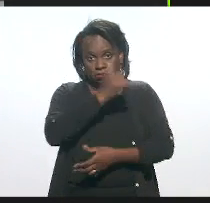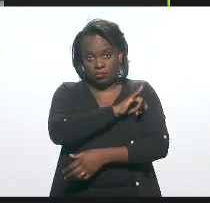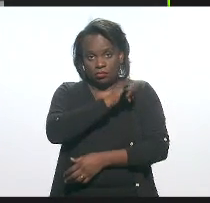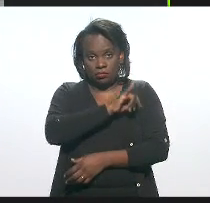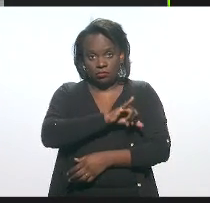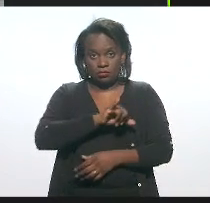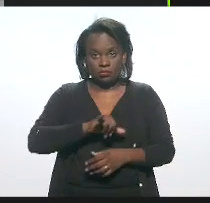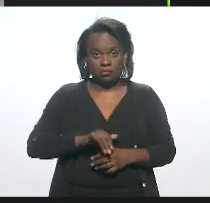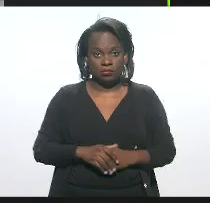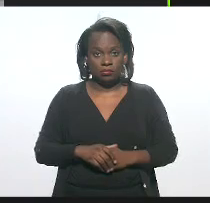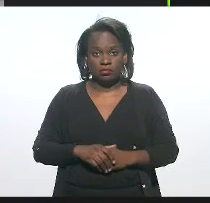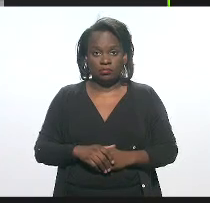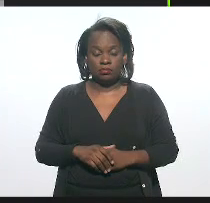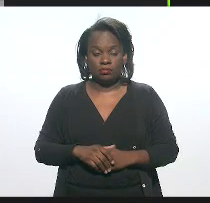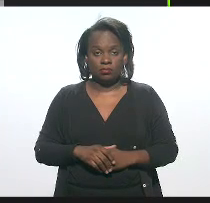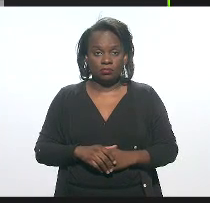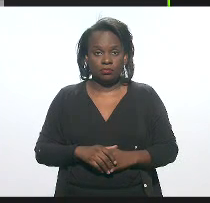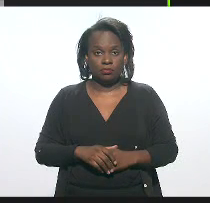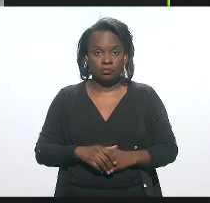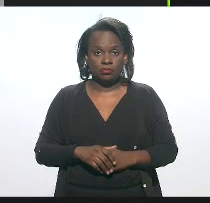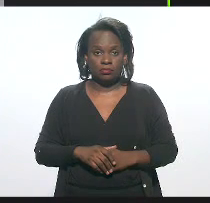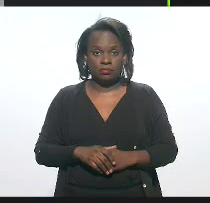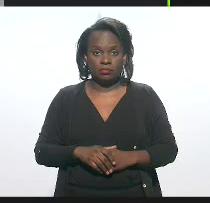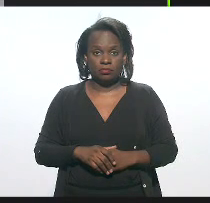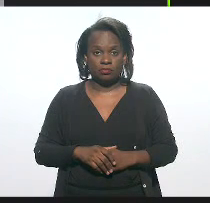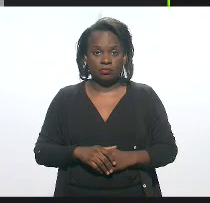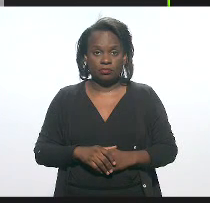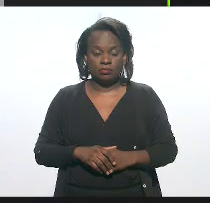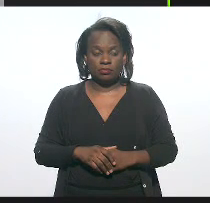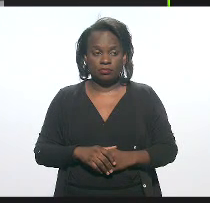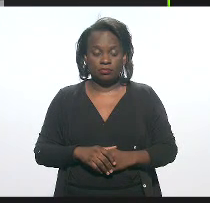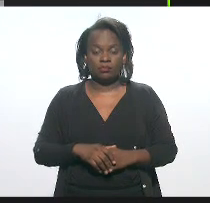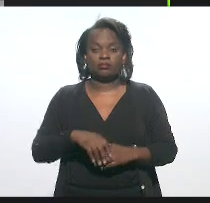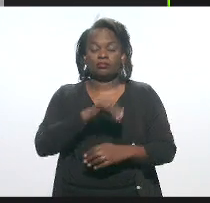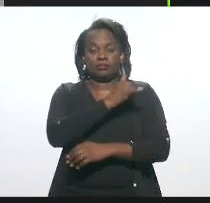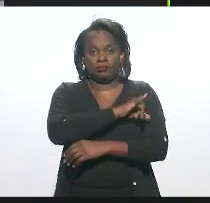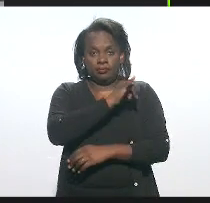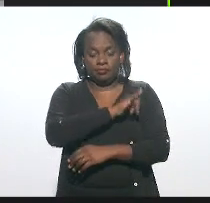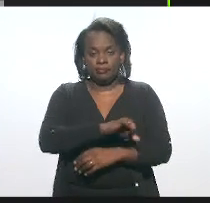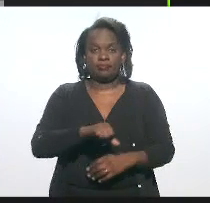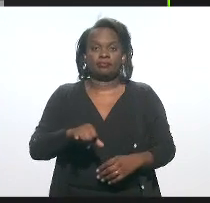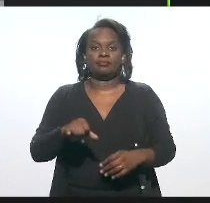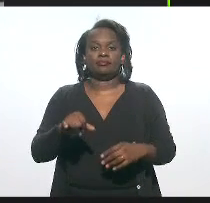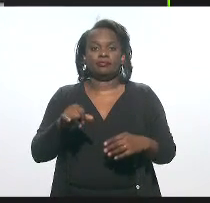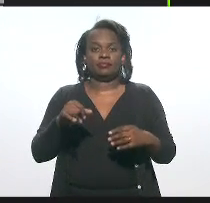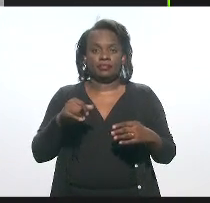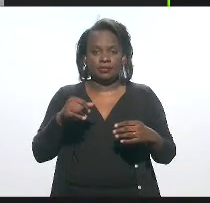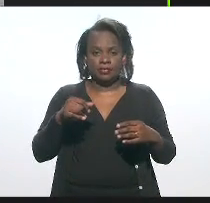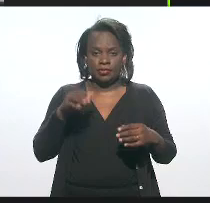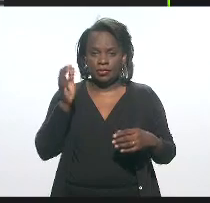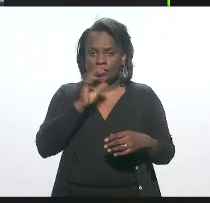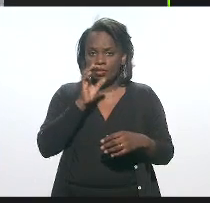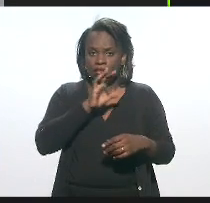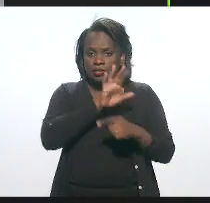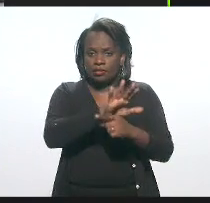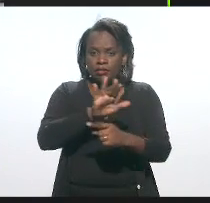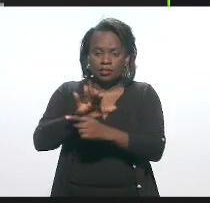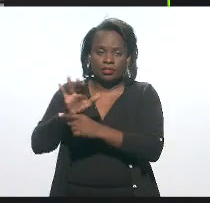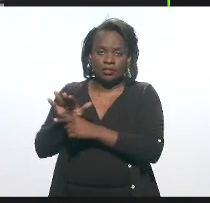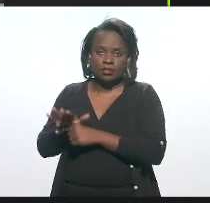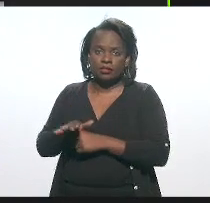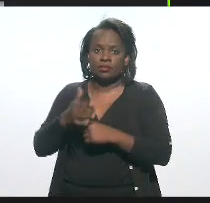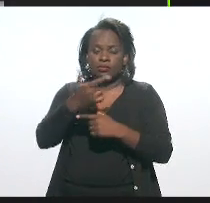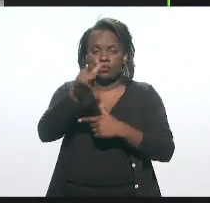de Janeiro, ela está socorrendo diversas...